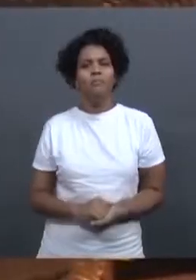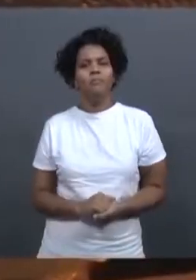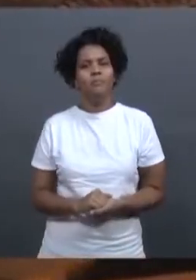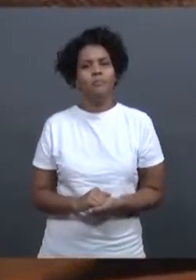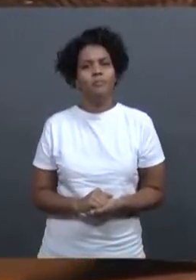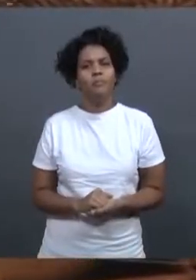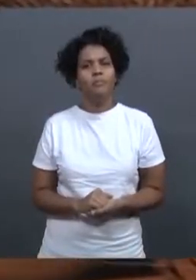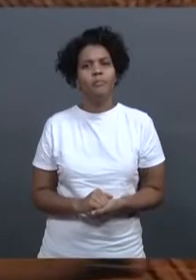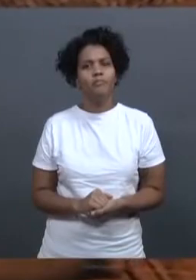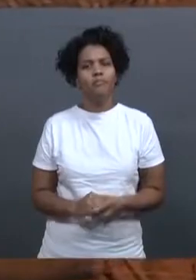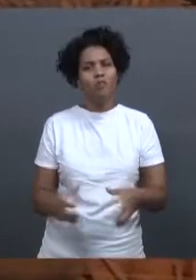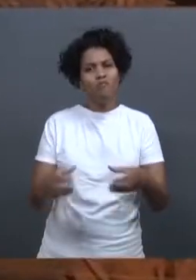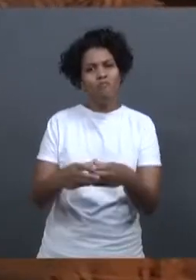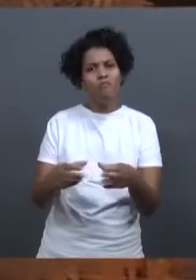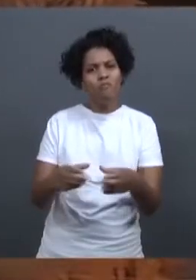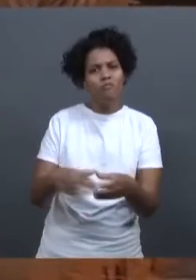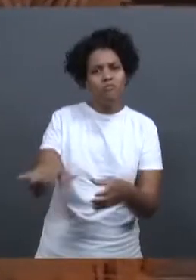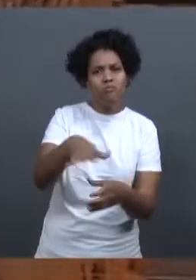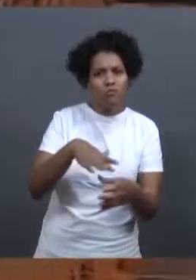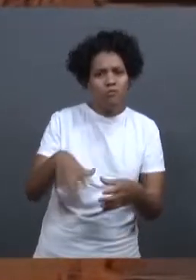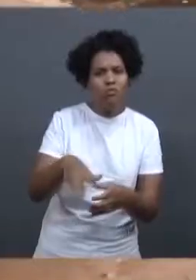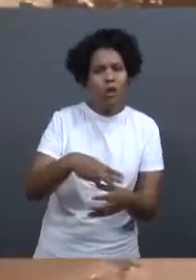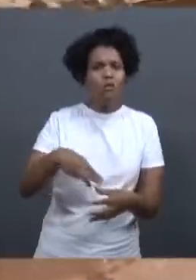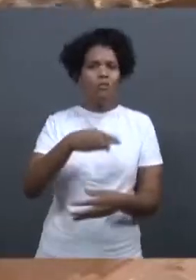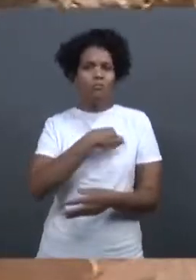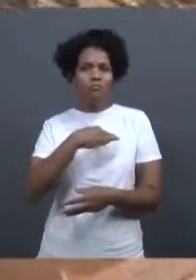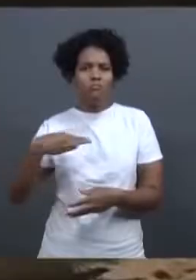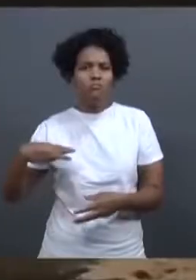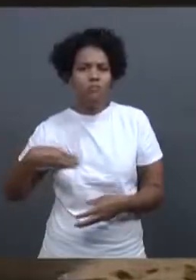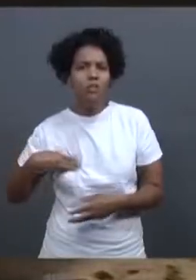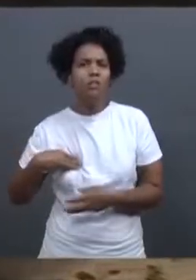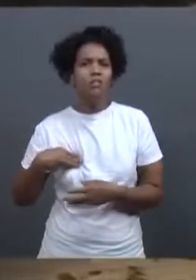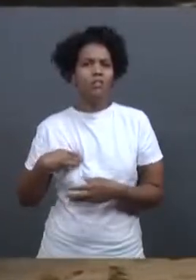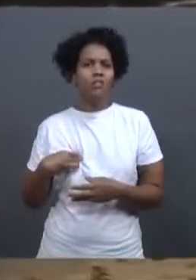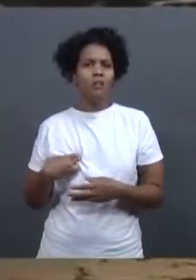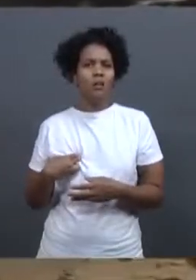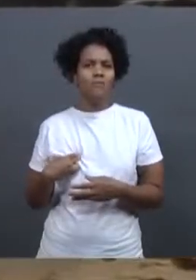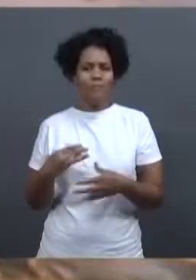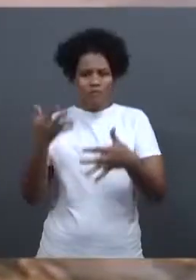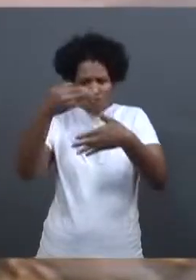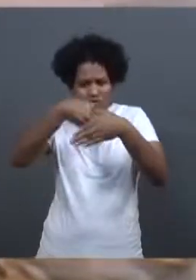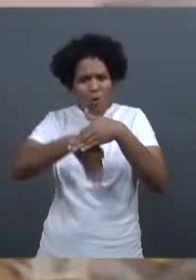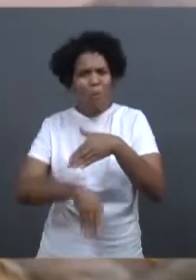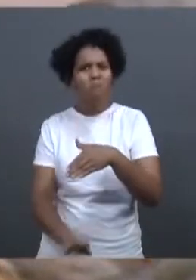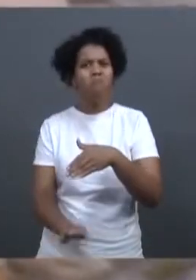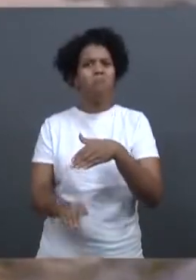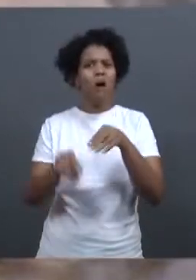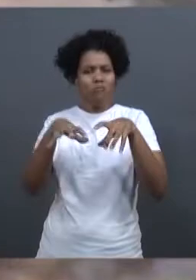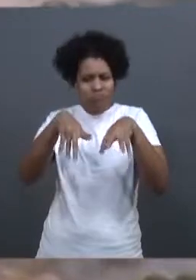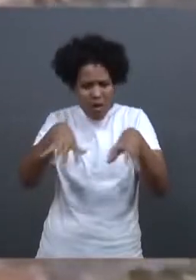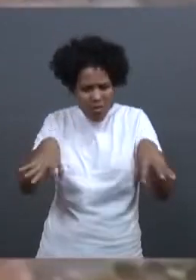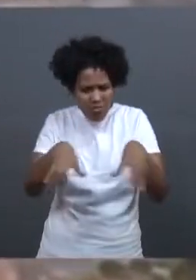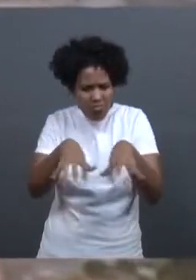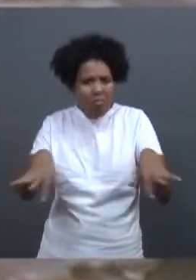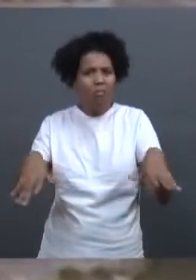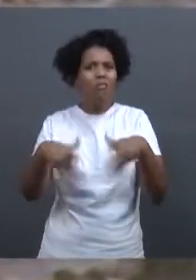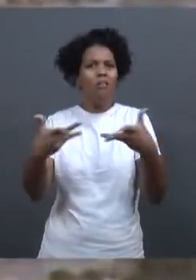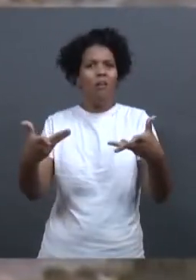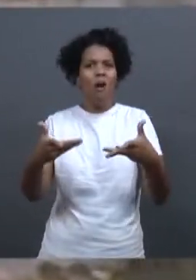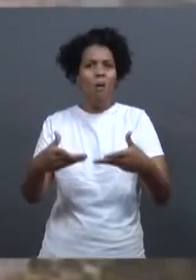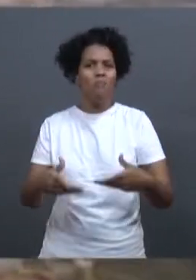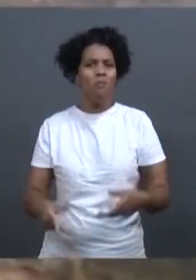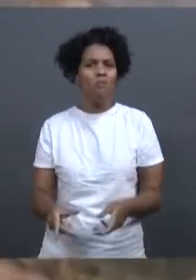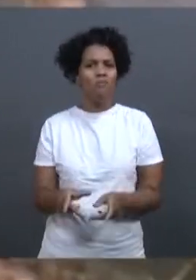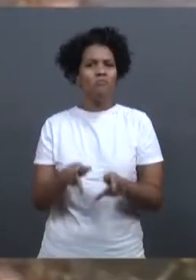O vilarejo de Bento Rodrigues amanheceu debaixo de muita lama, vegetação destruída e pessoas assustadas com a pior